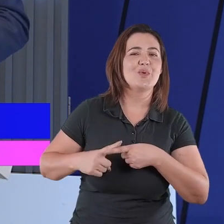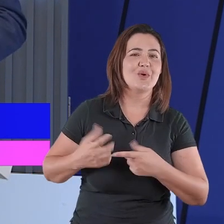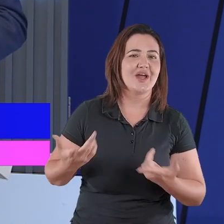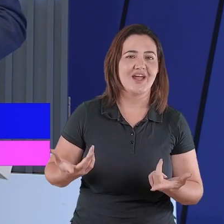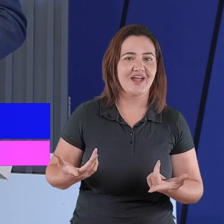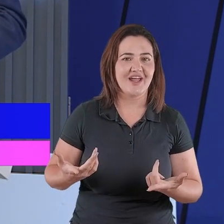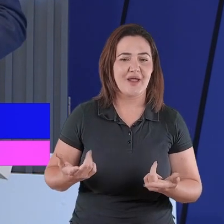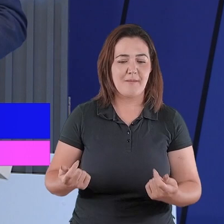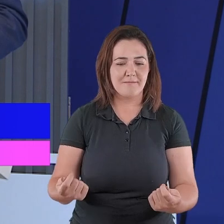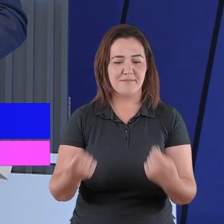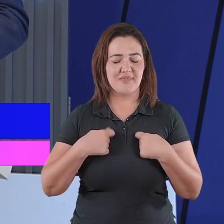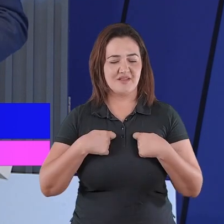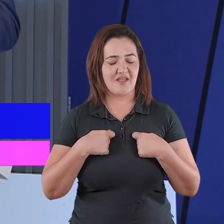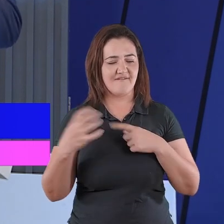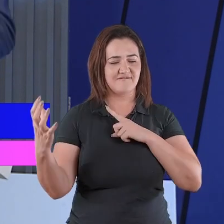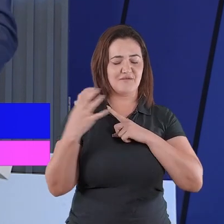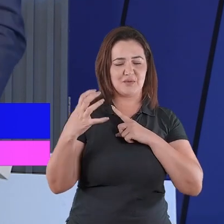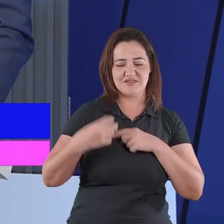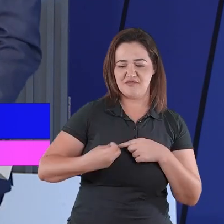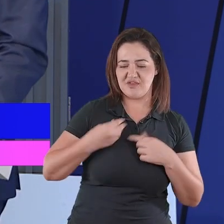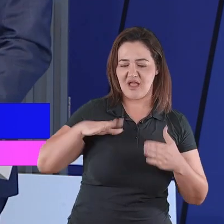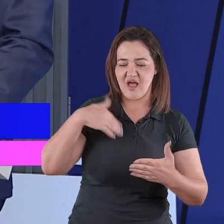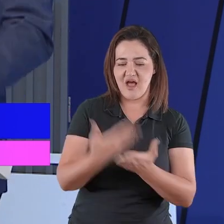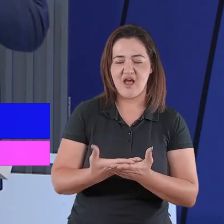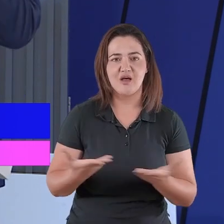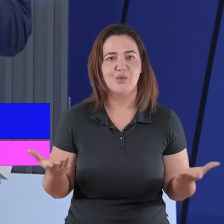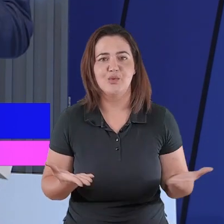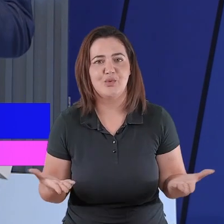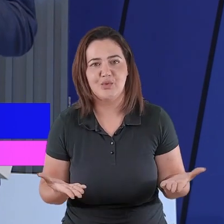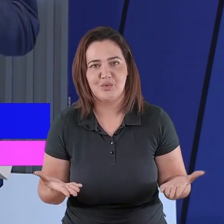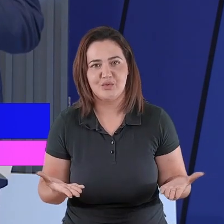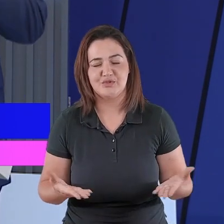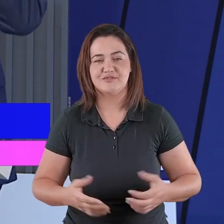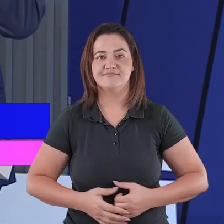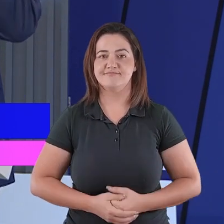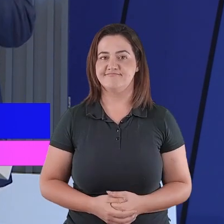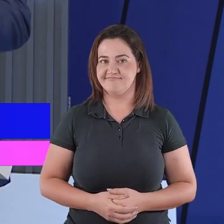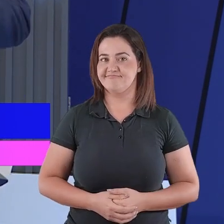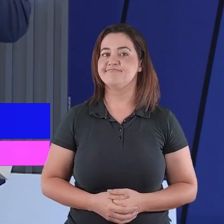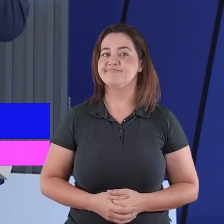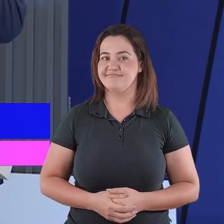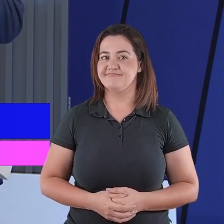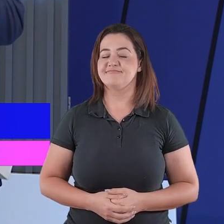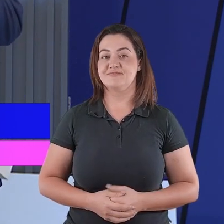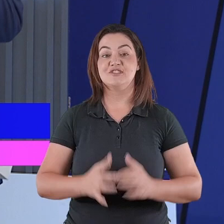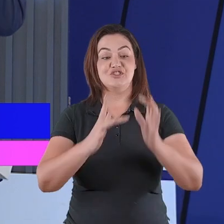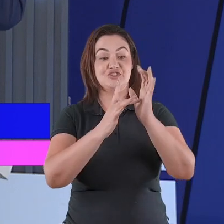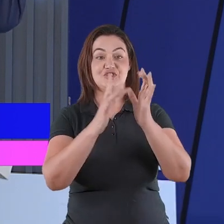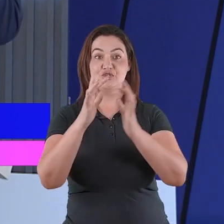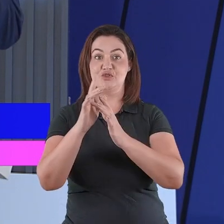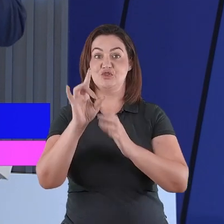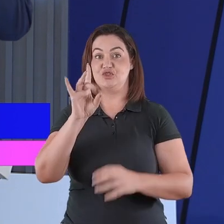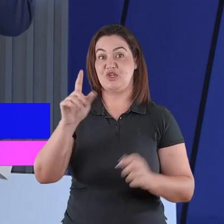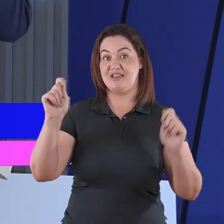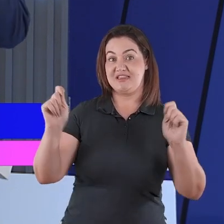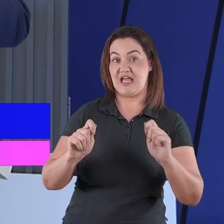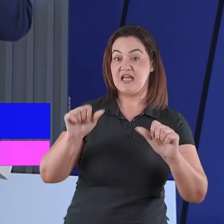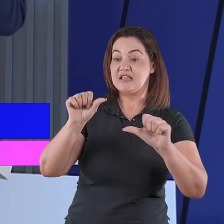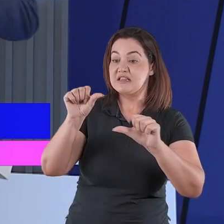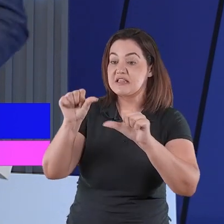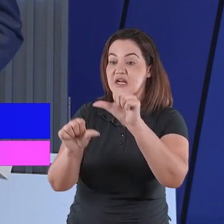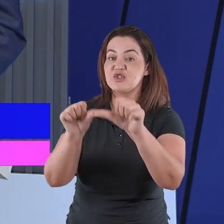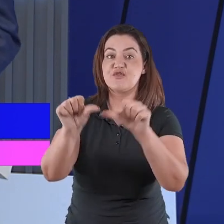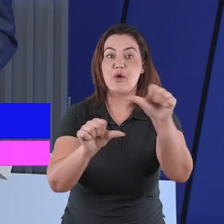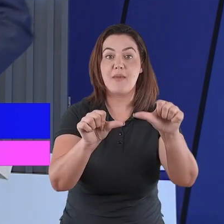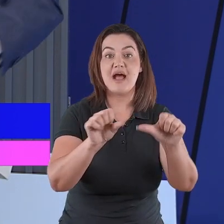a minha vida e a sua vida. Agora, Jesus Cristo, Ele só pode transformar as vidas daquelas